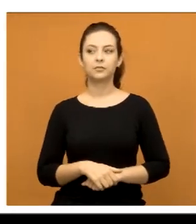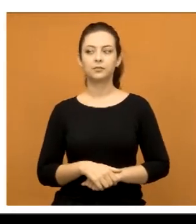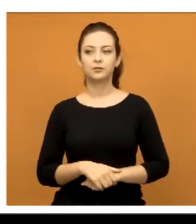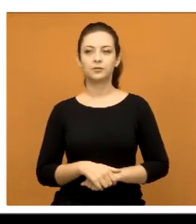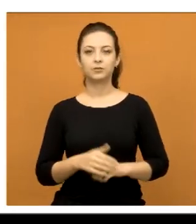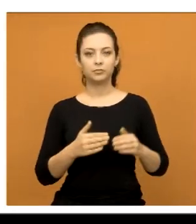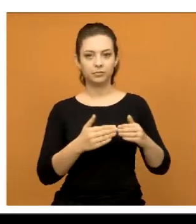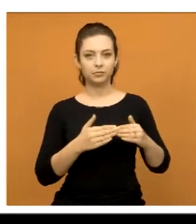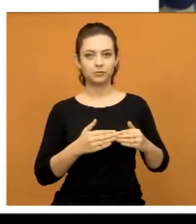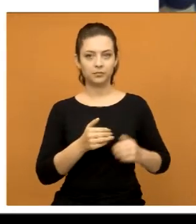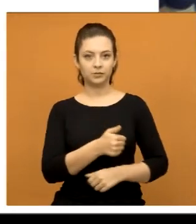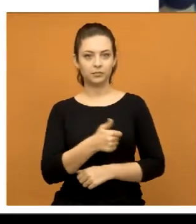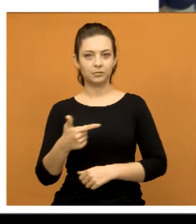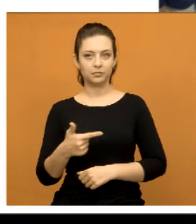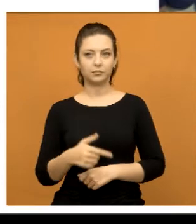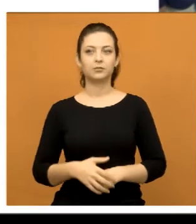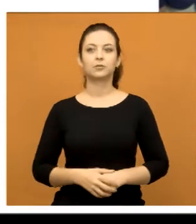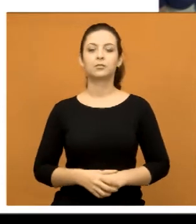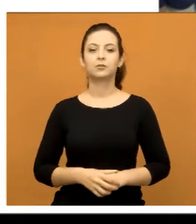Por favor, a foto 12.